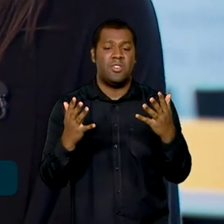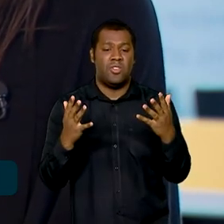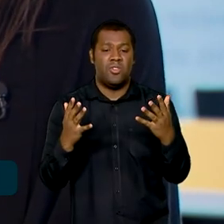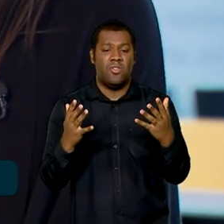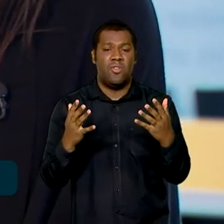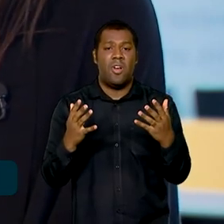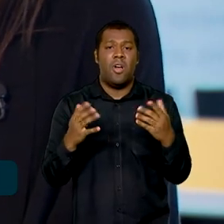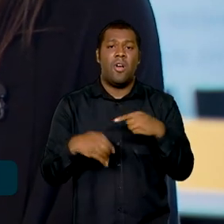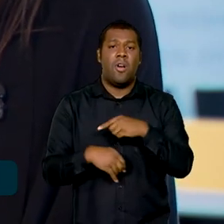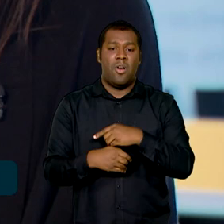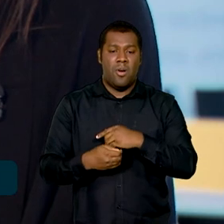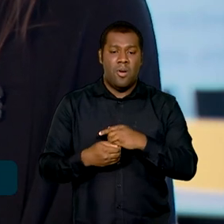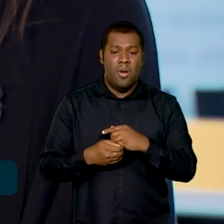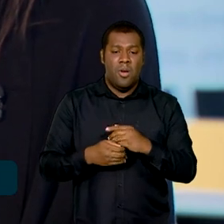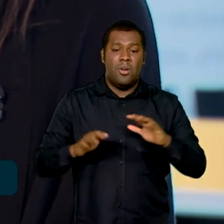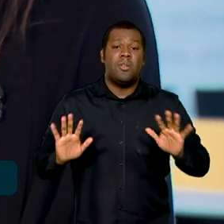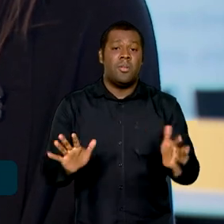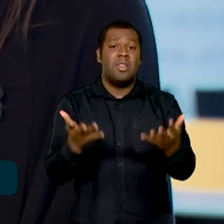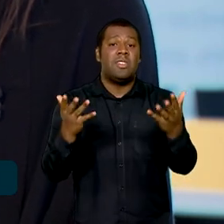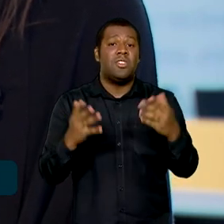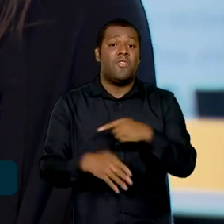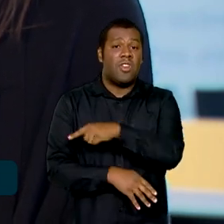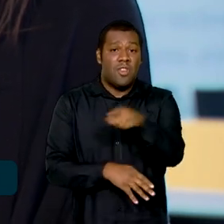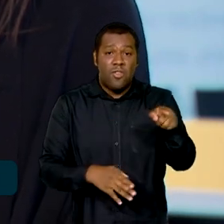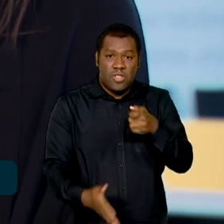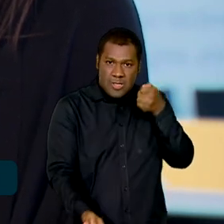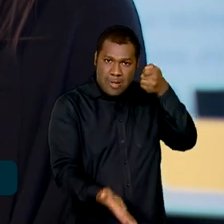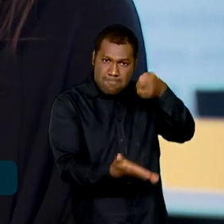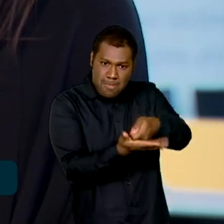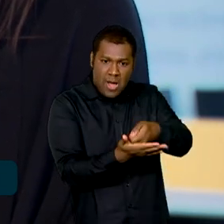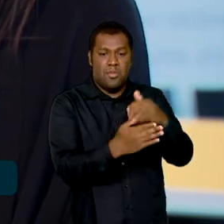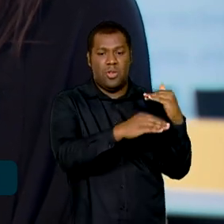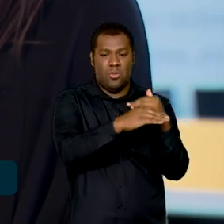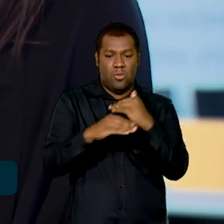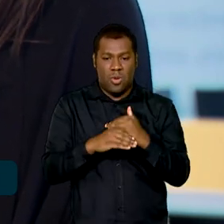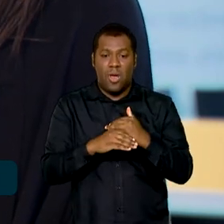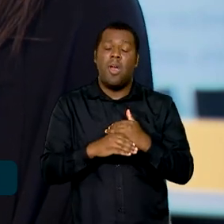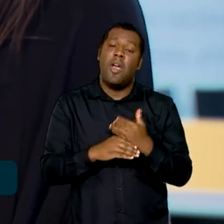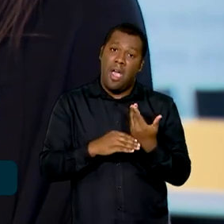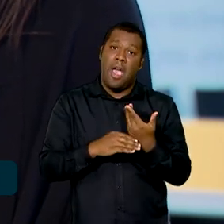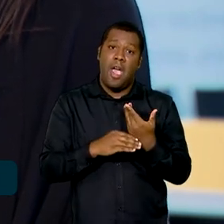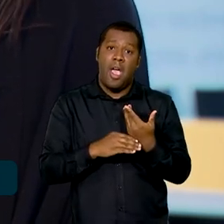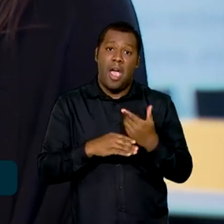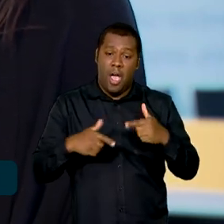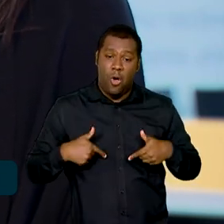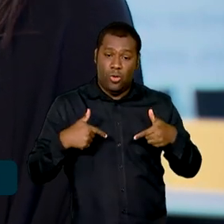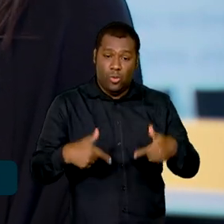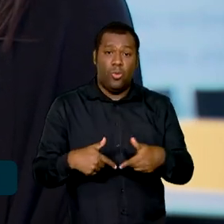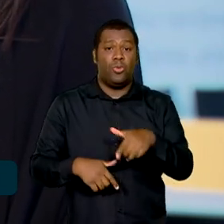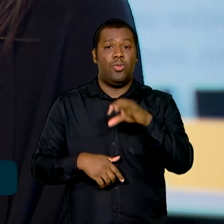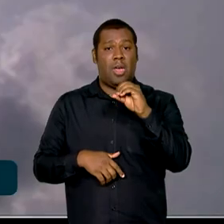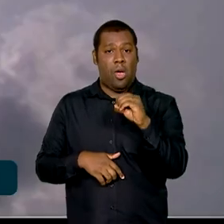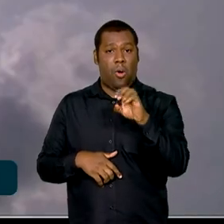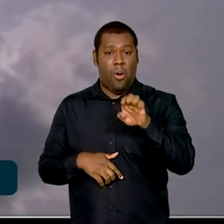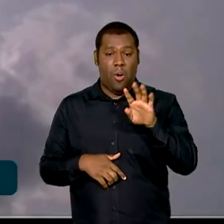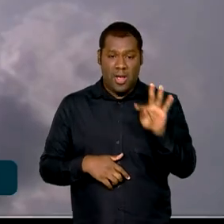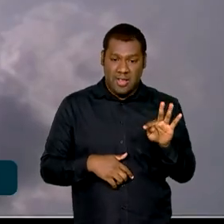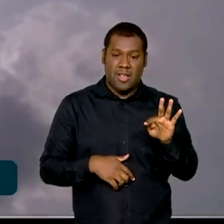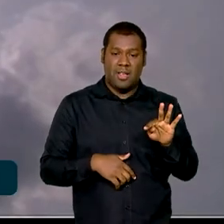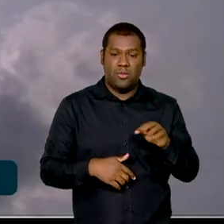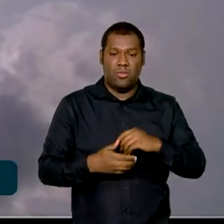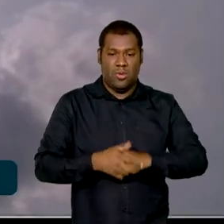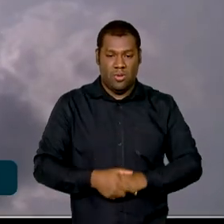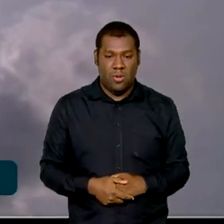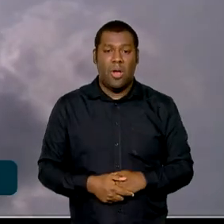coalizão internacional pela igualdade de pagamento, que é uma iniciativa da OIT, da ONU Mulheres e da OCDE. A